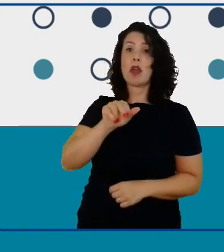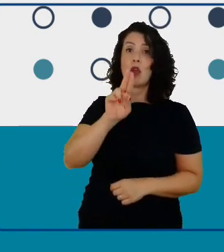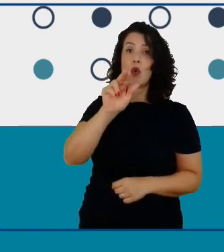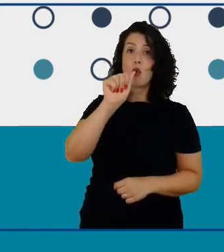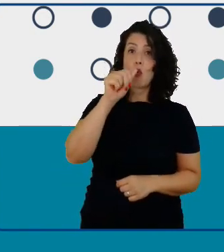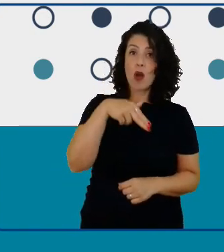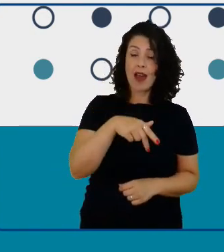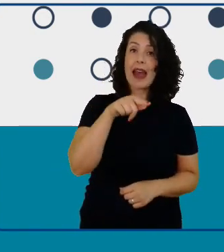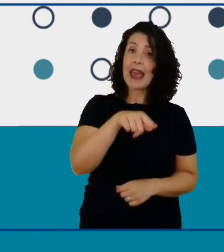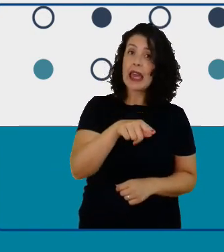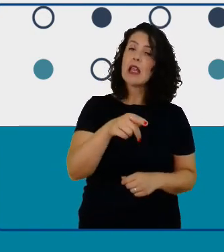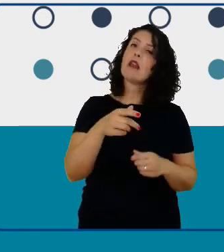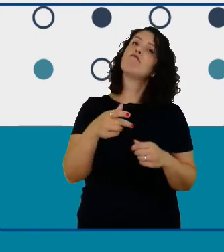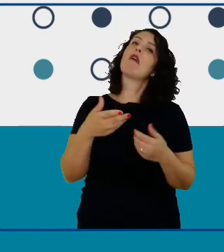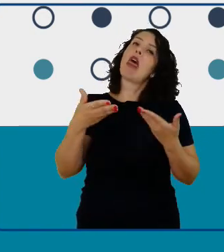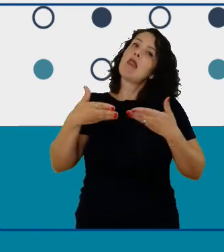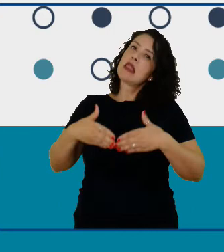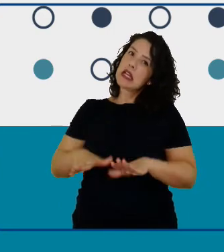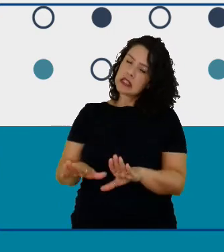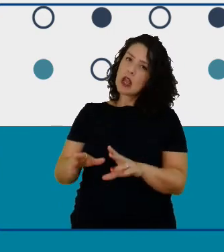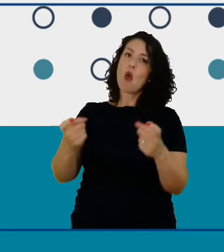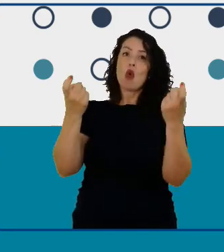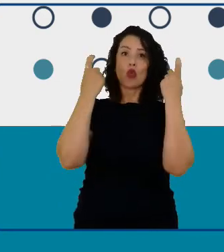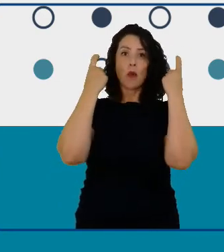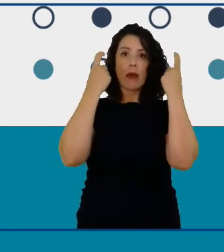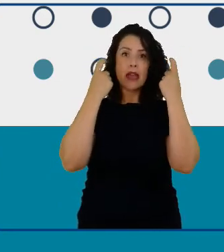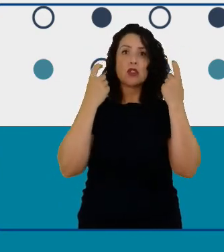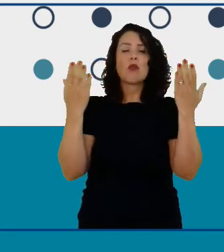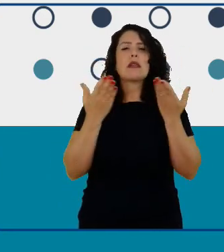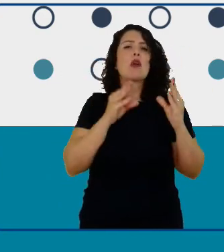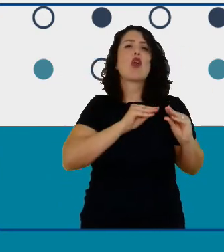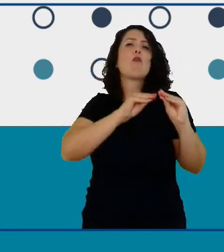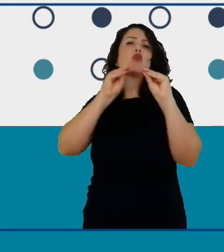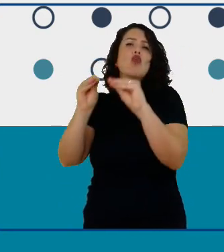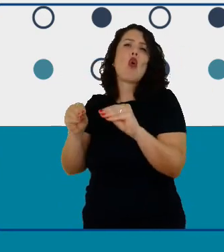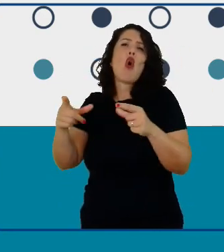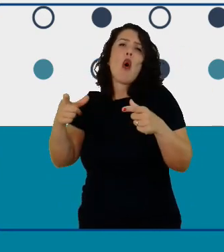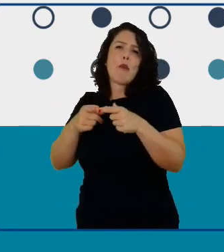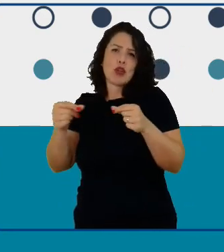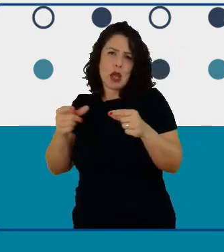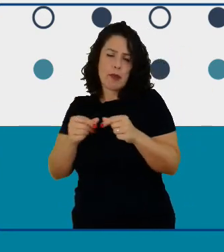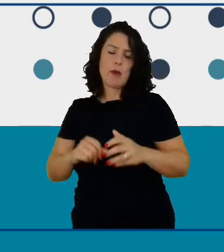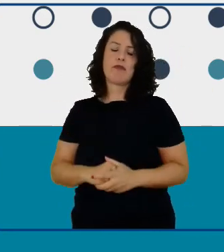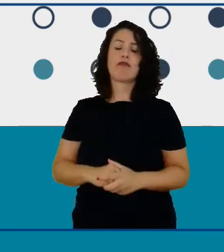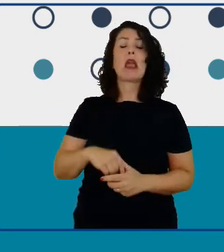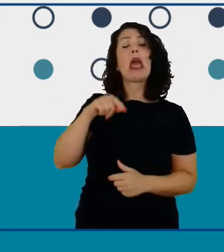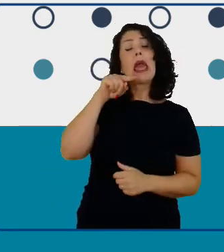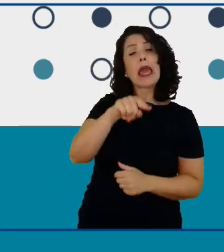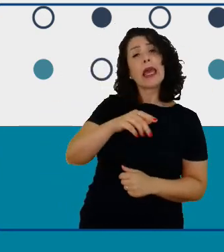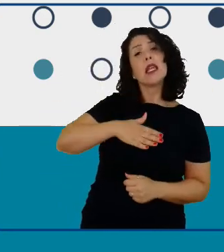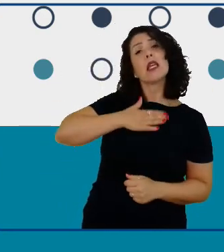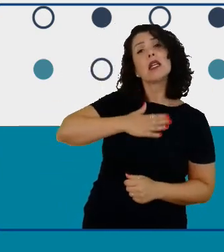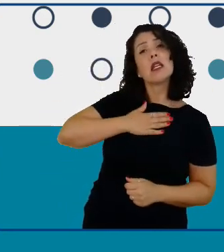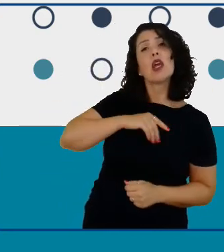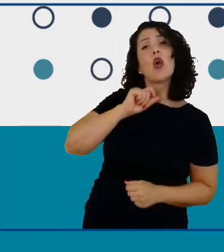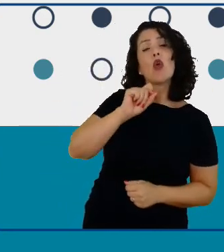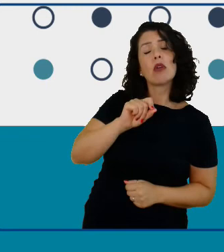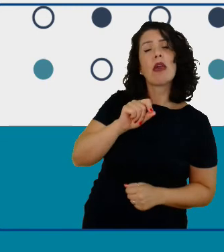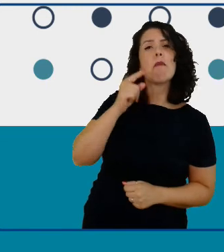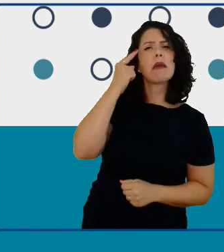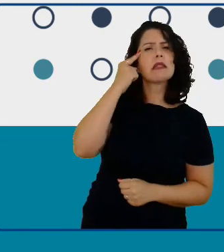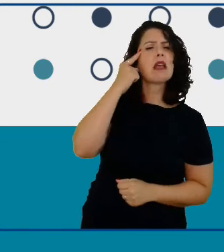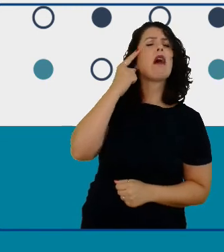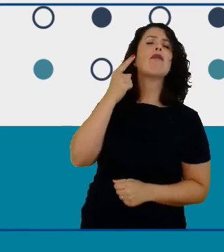mas ele está morando no Japão agora e o Juan ele queria fazer biomedicina ou